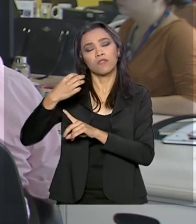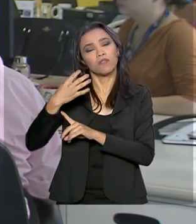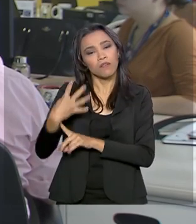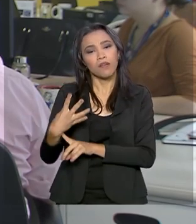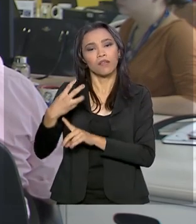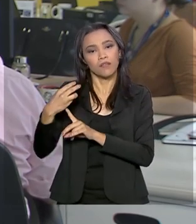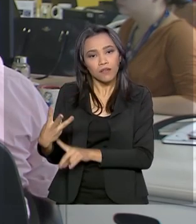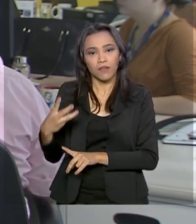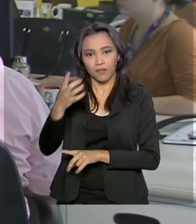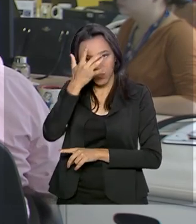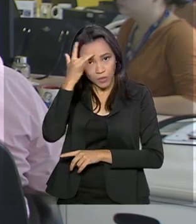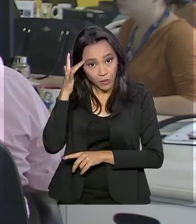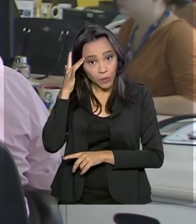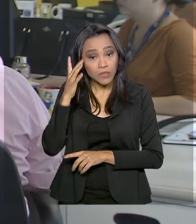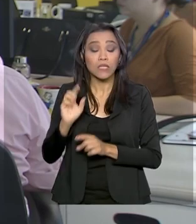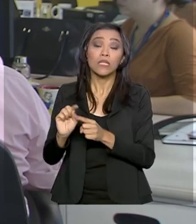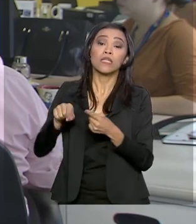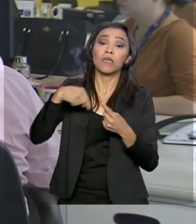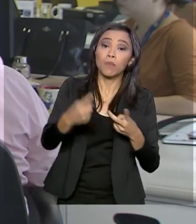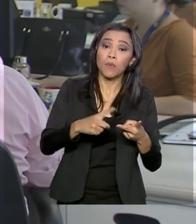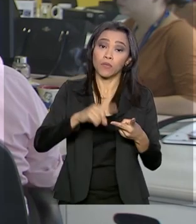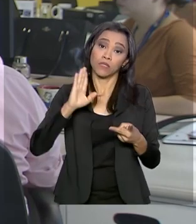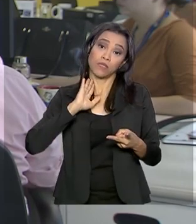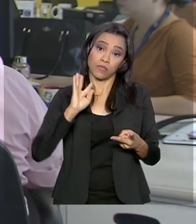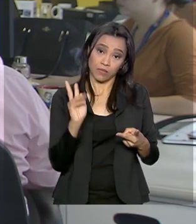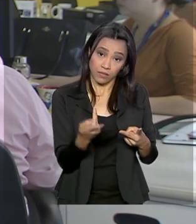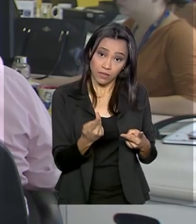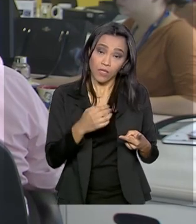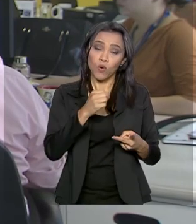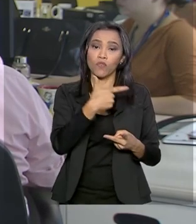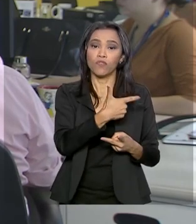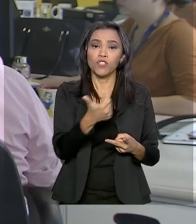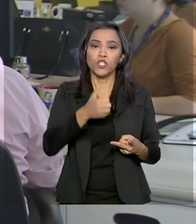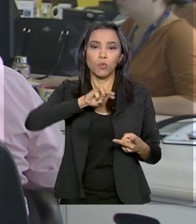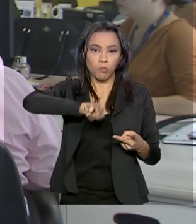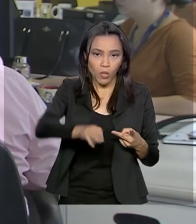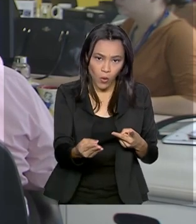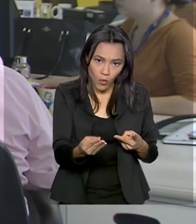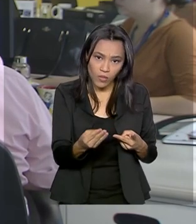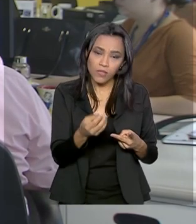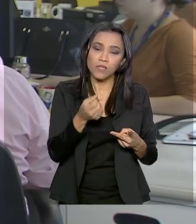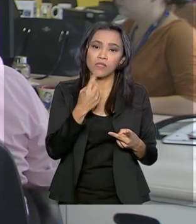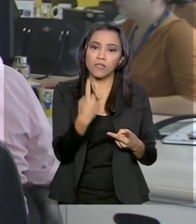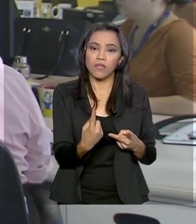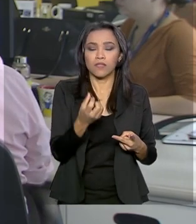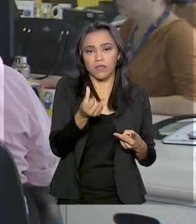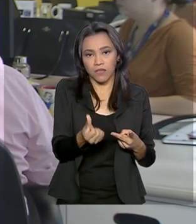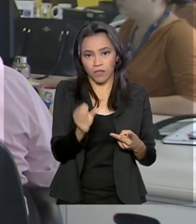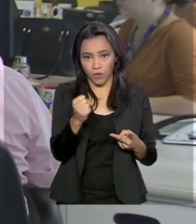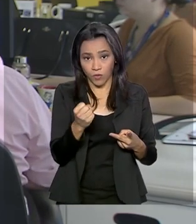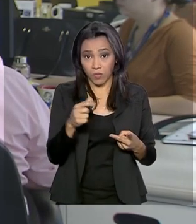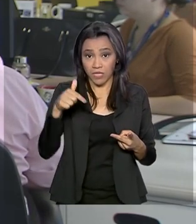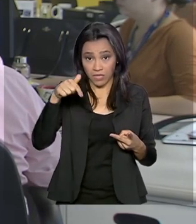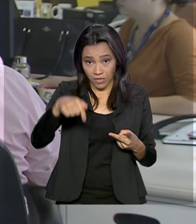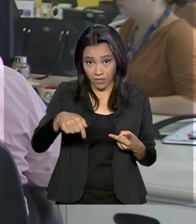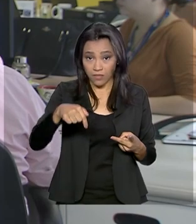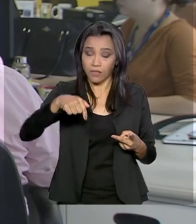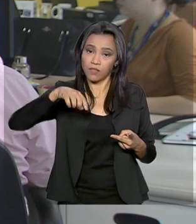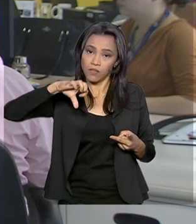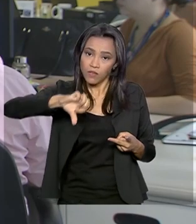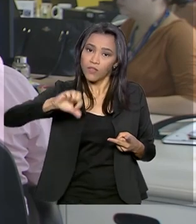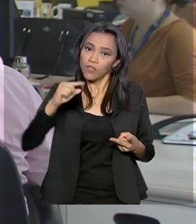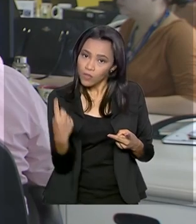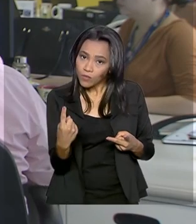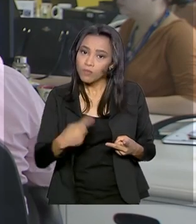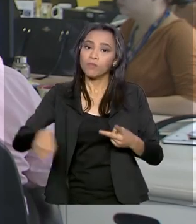pessoas. À frente do Rio de Janeiro estão Minas Gerais, com 21.168.791 habitantes,